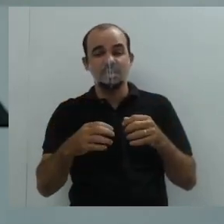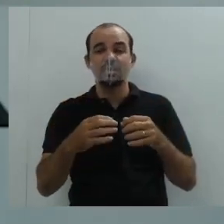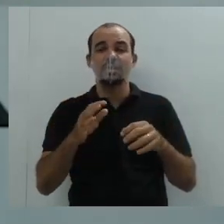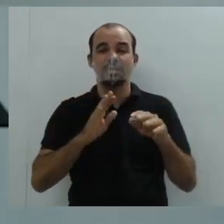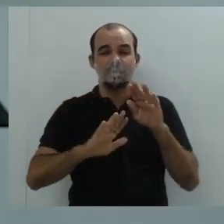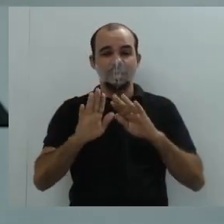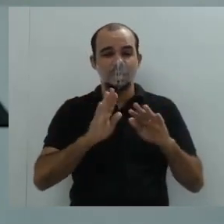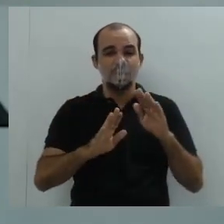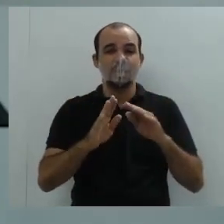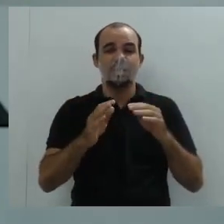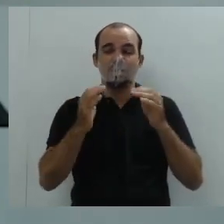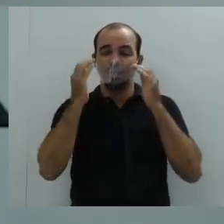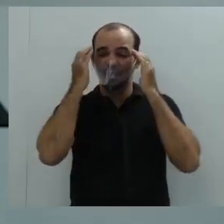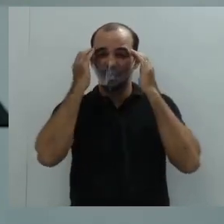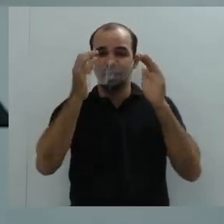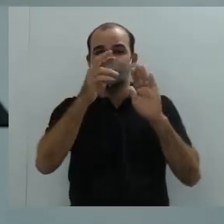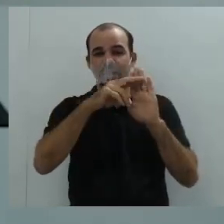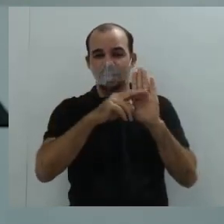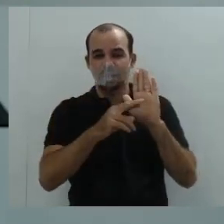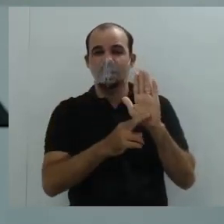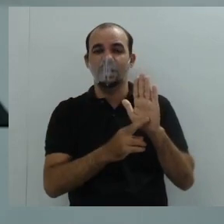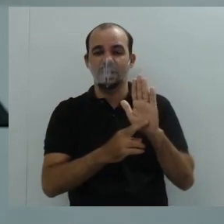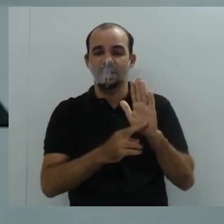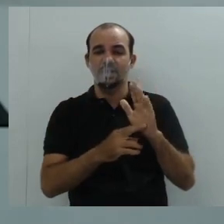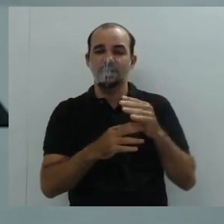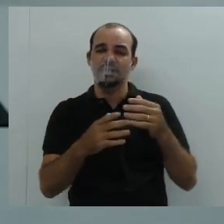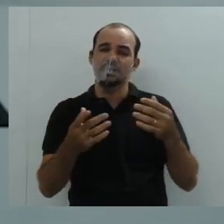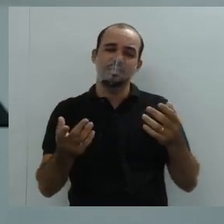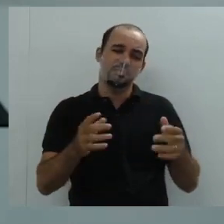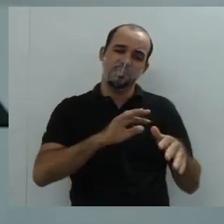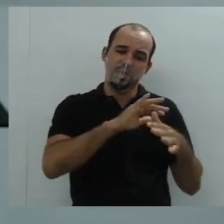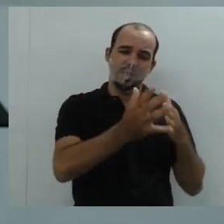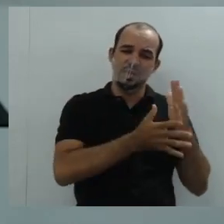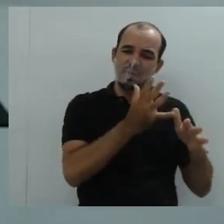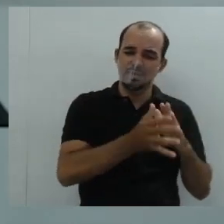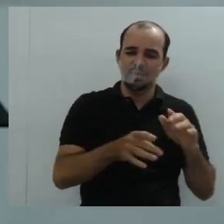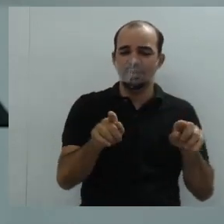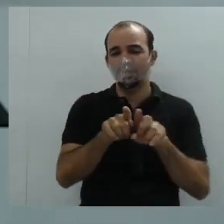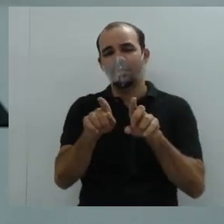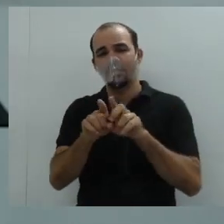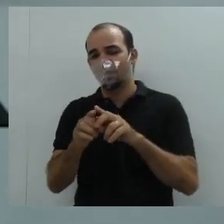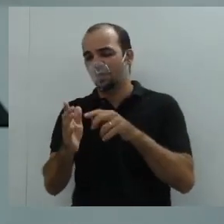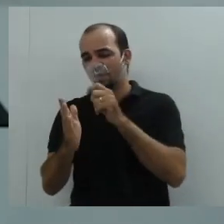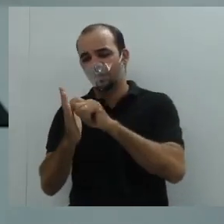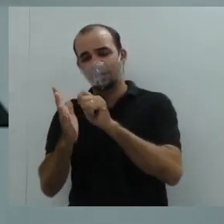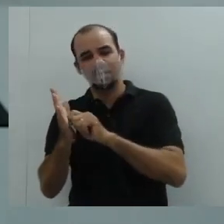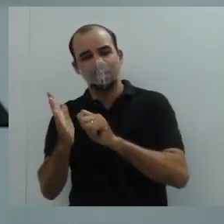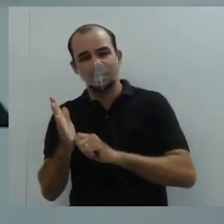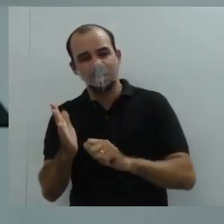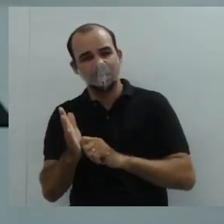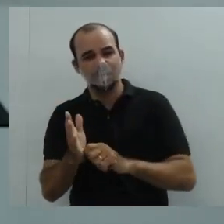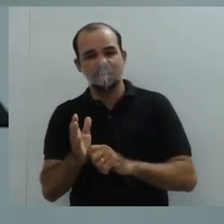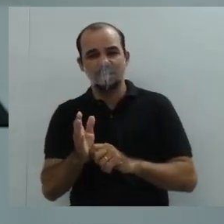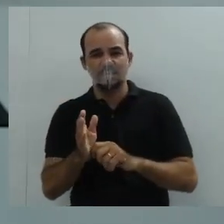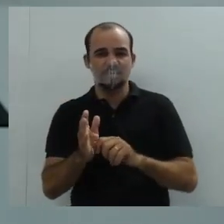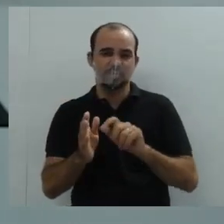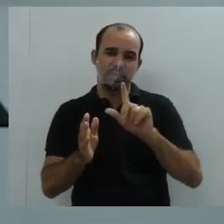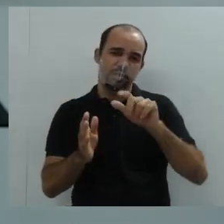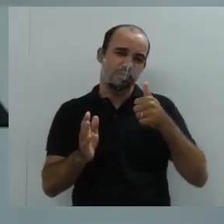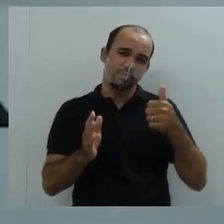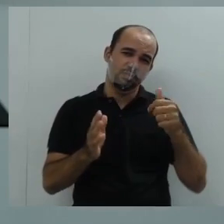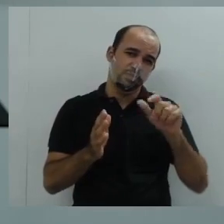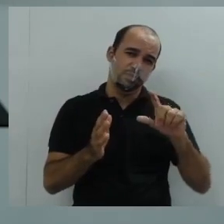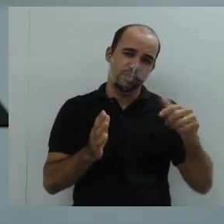faz parte do processo de comunicação. E se eu me expresso mal, eu acabo trazendo para mim situações, problemas